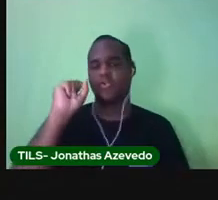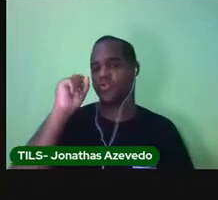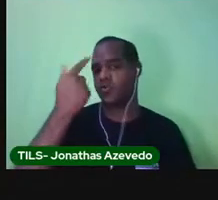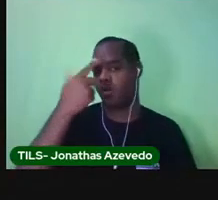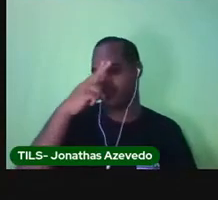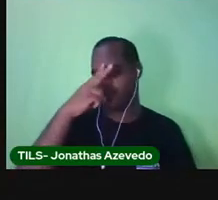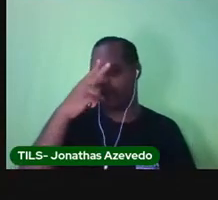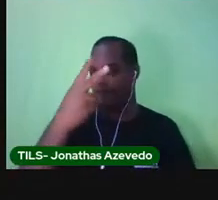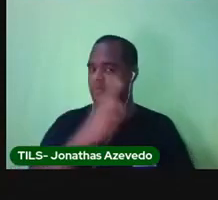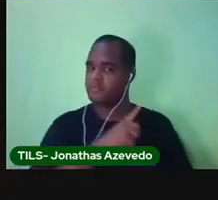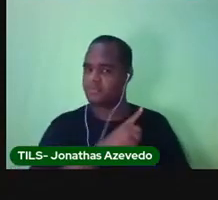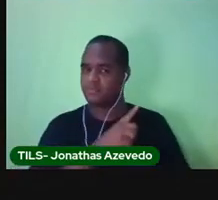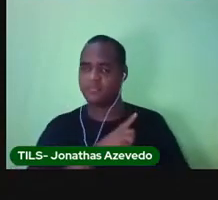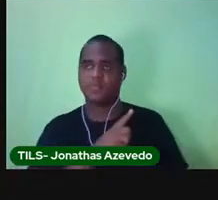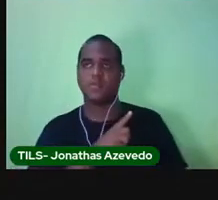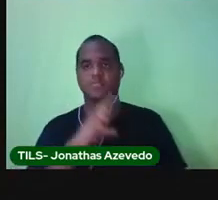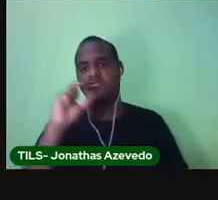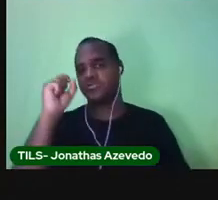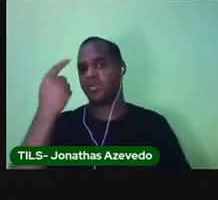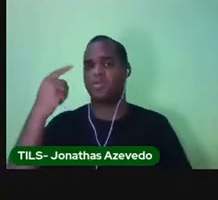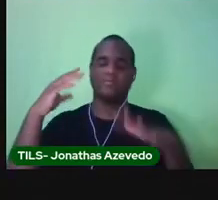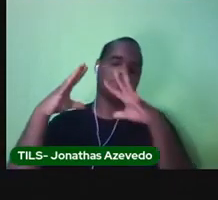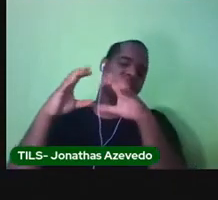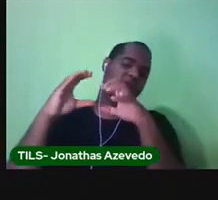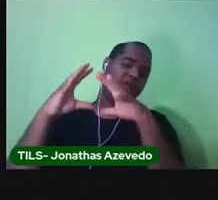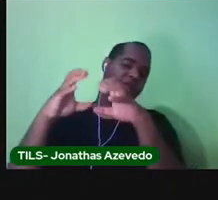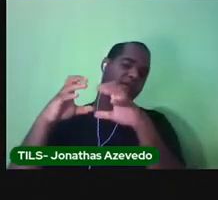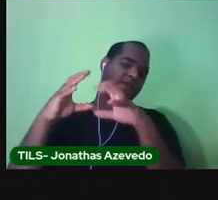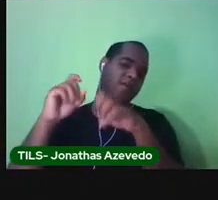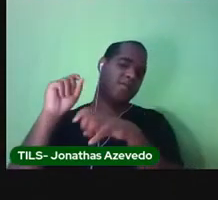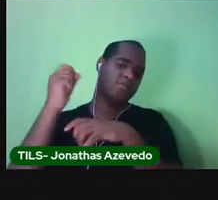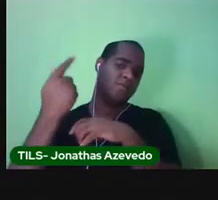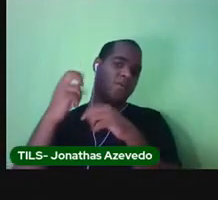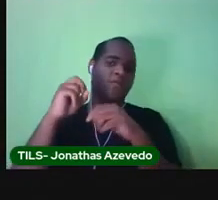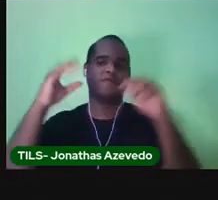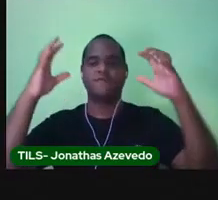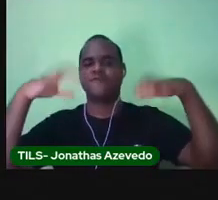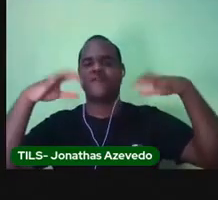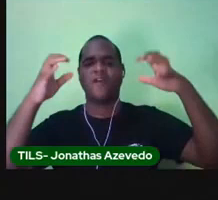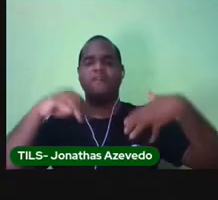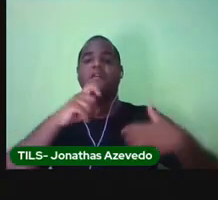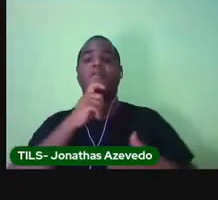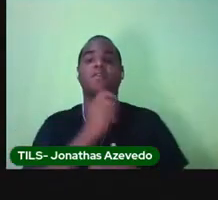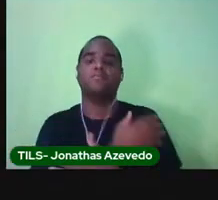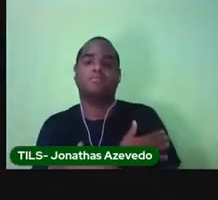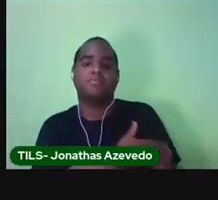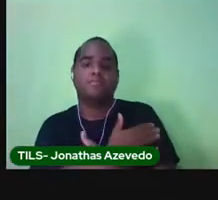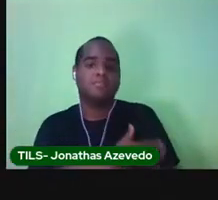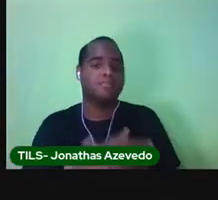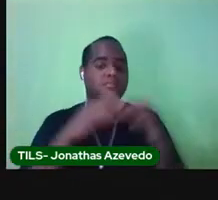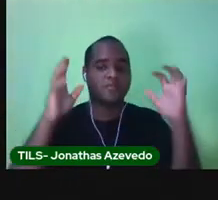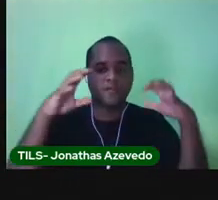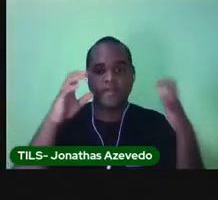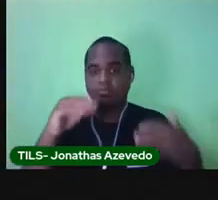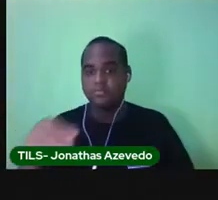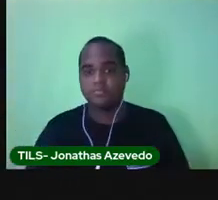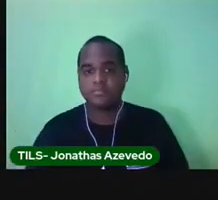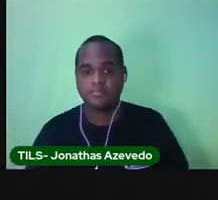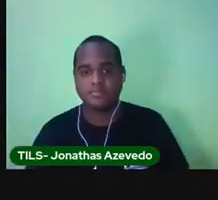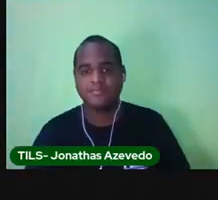e ensolarado? Está meio friozinho e nublado? Ou está bem frio e chuvoso? Hum,